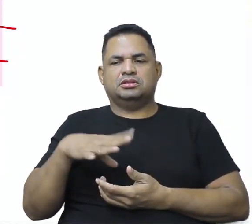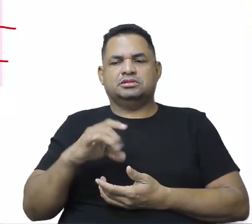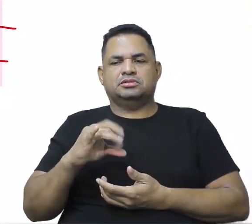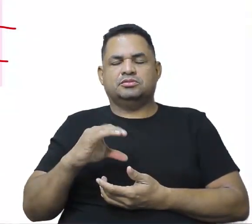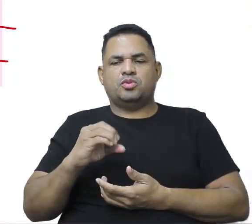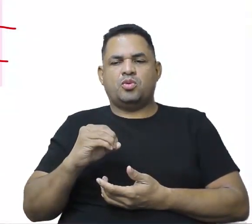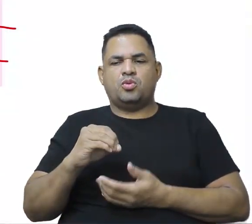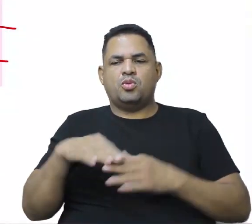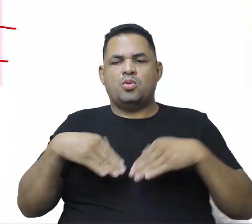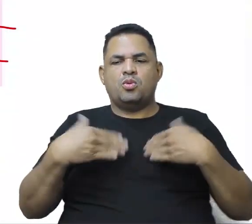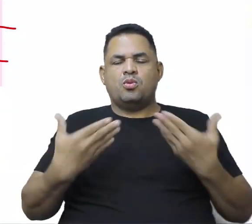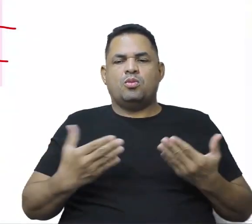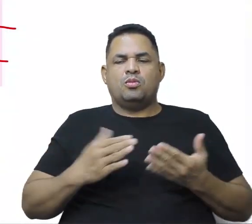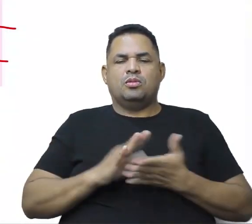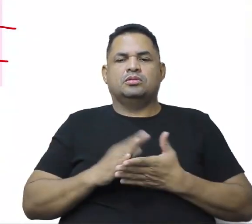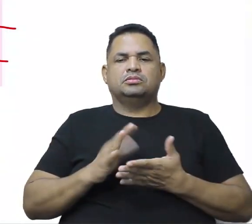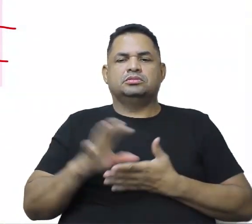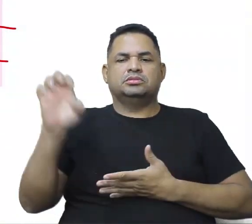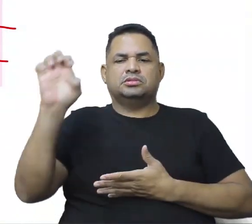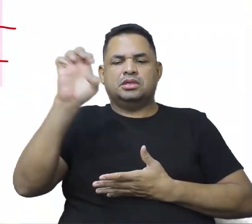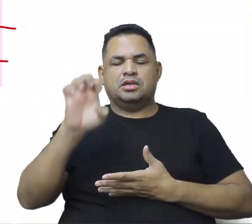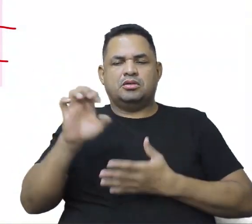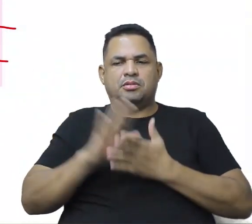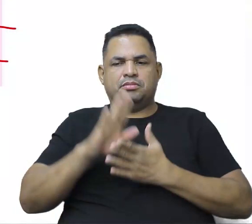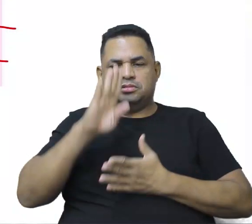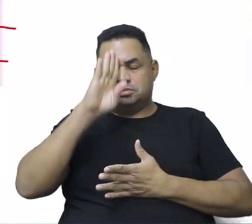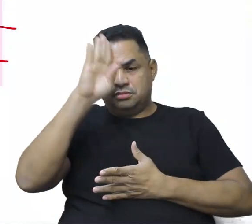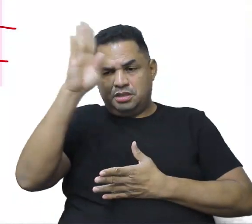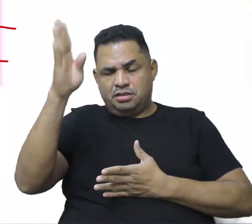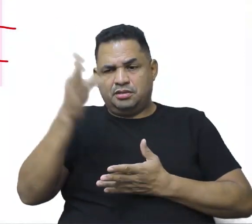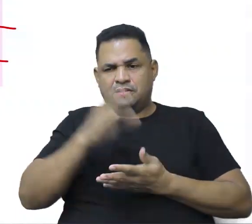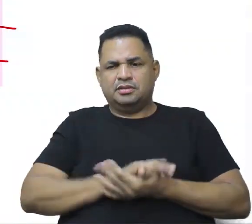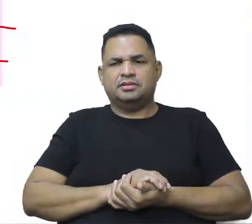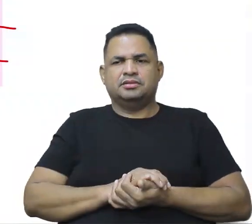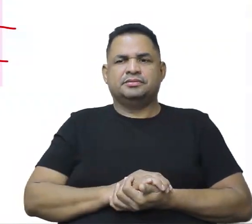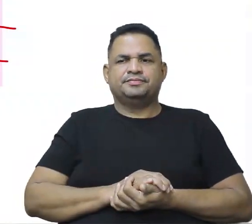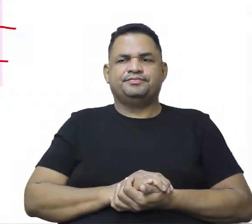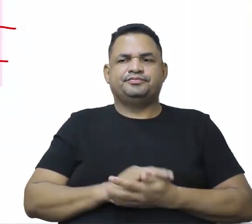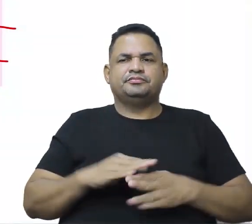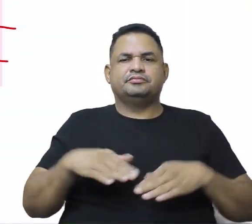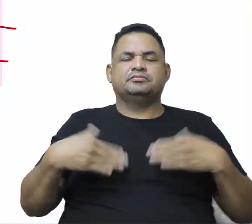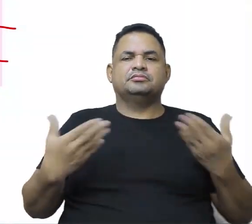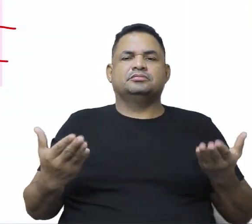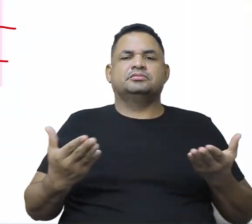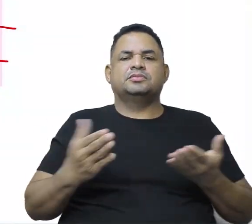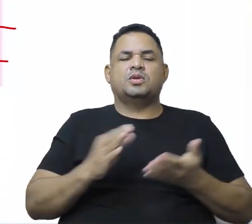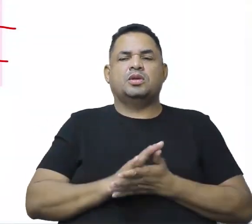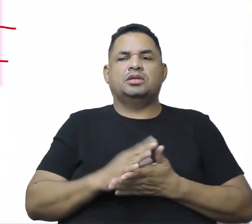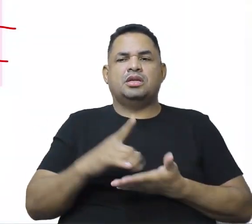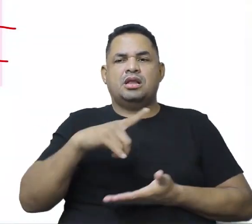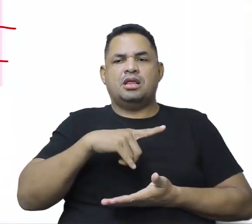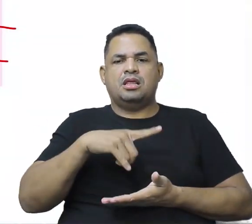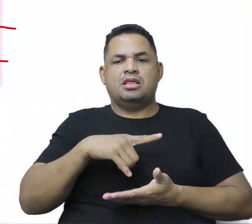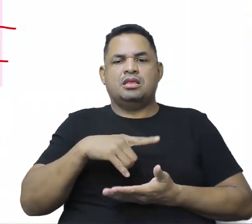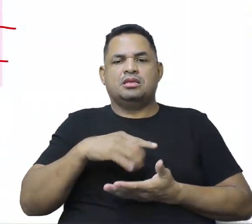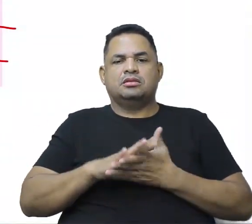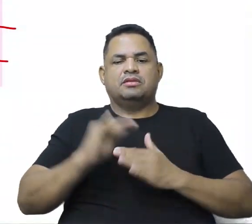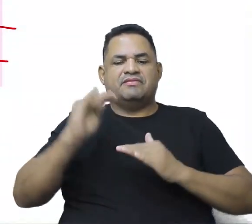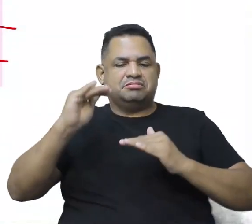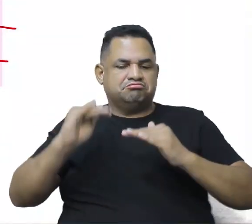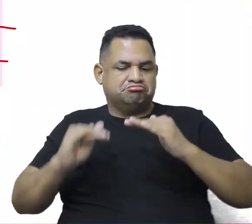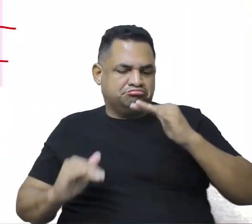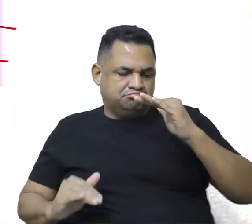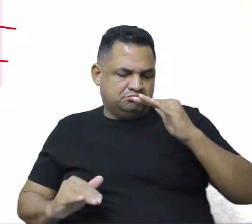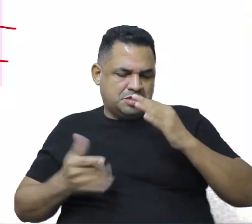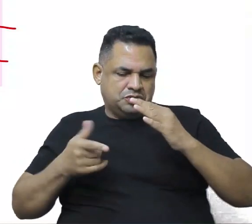você coloca a Europa no centro, a Europa está no centro e, quando tem algo no centro, ela vai inferiorizando o que